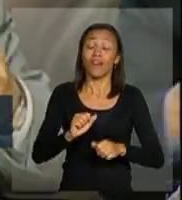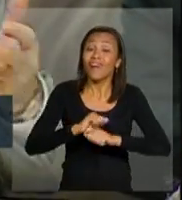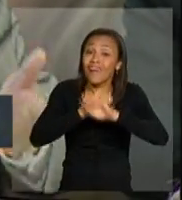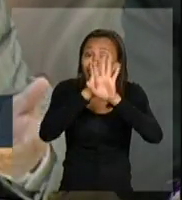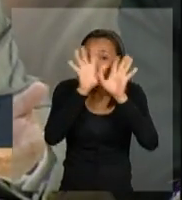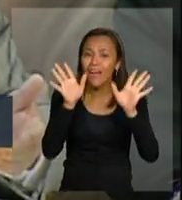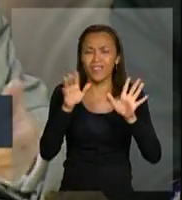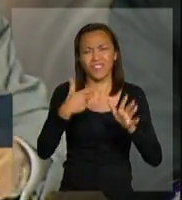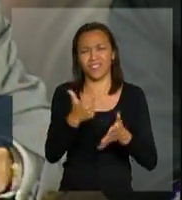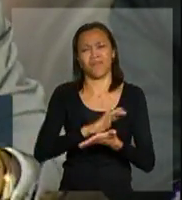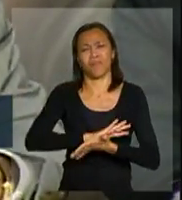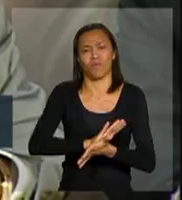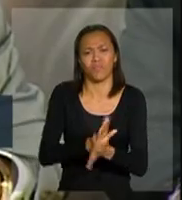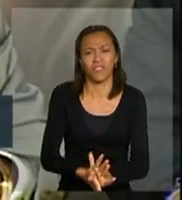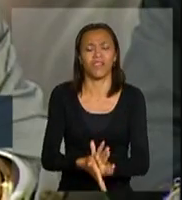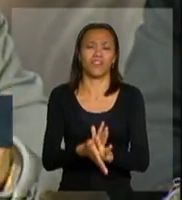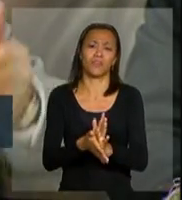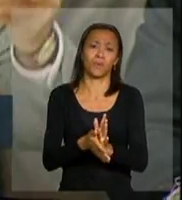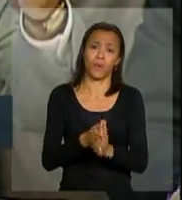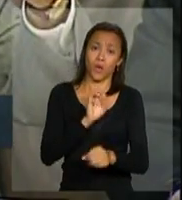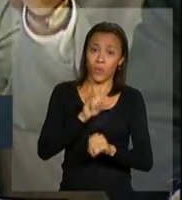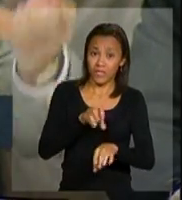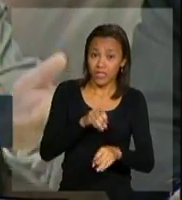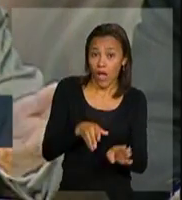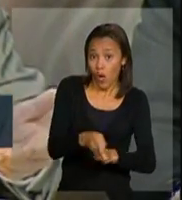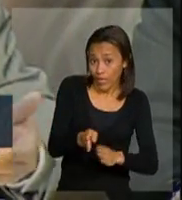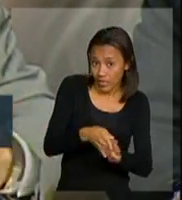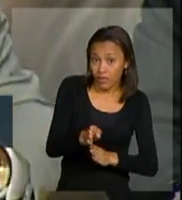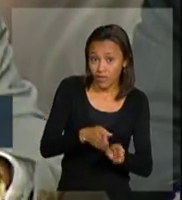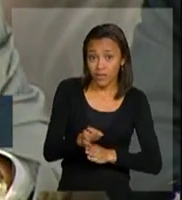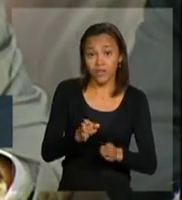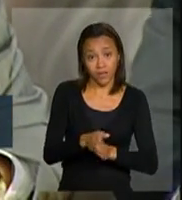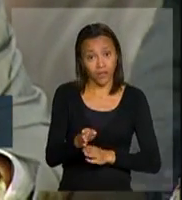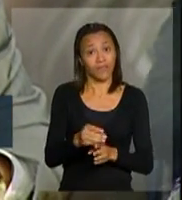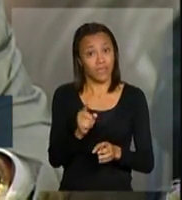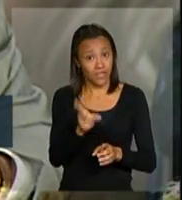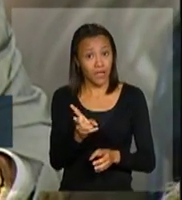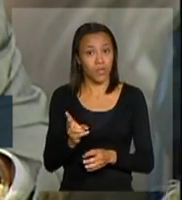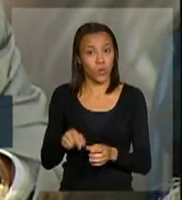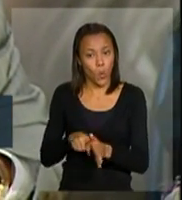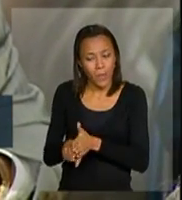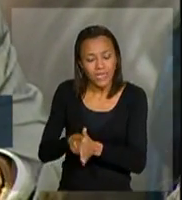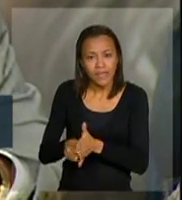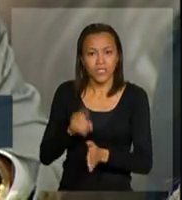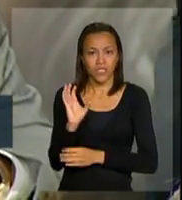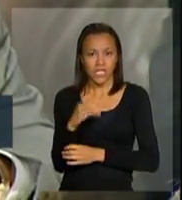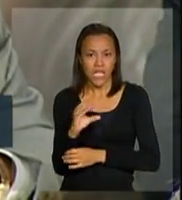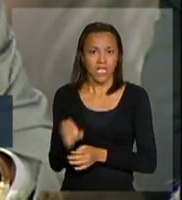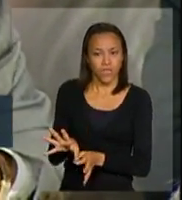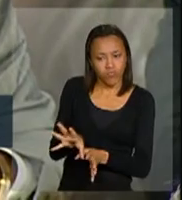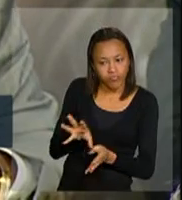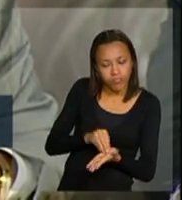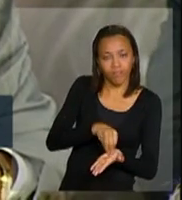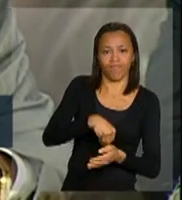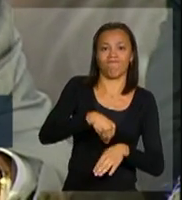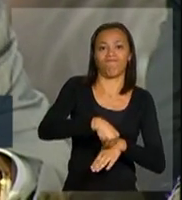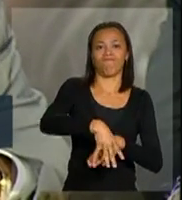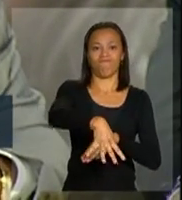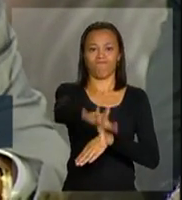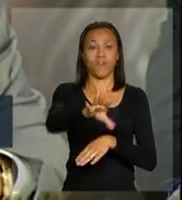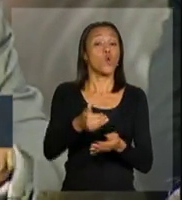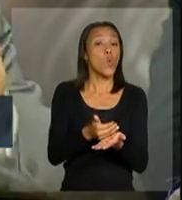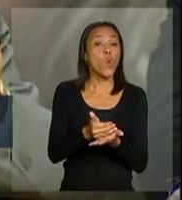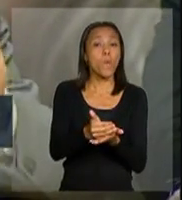sem preconceitos. a educação sexual com fundamentação científica. A Unesco, inclusive, preconiza que a educação sexual